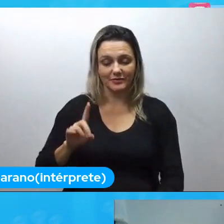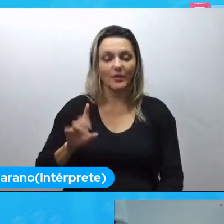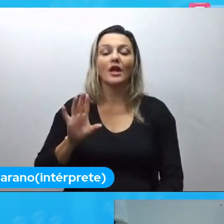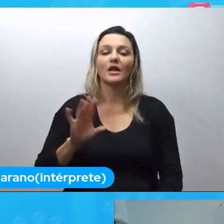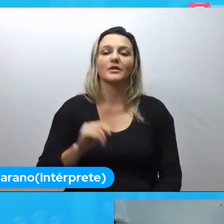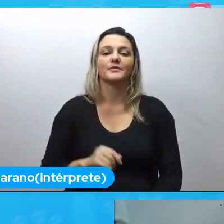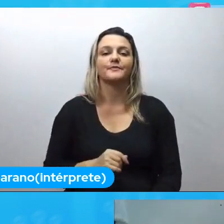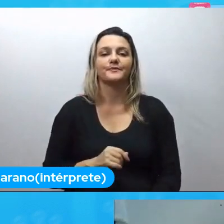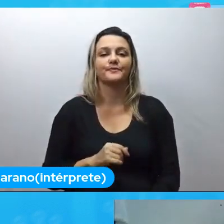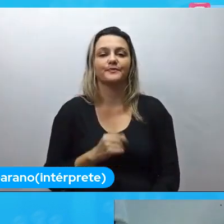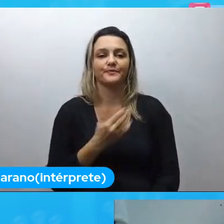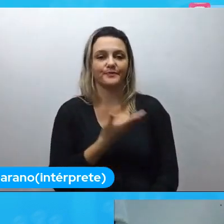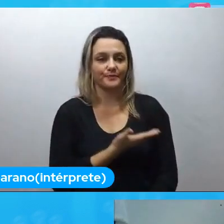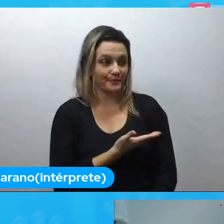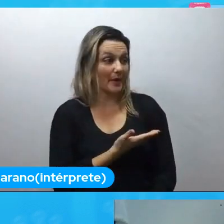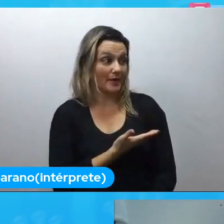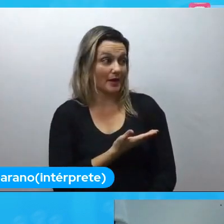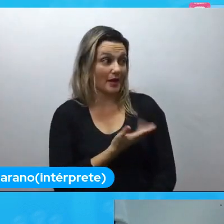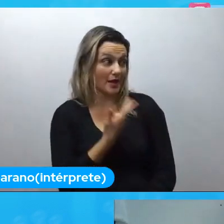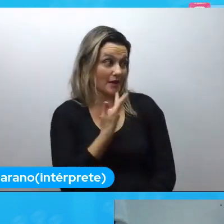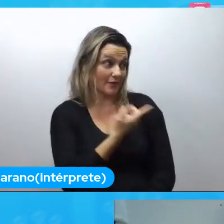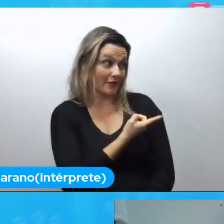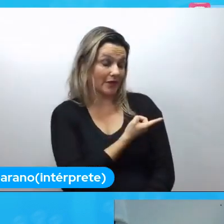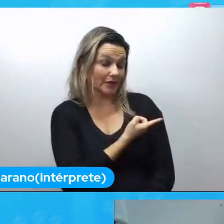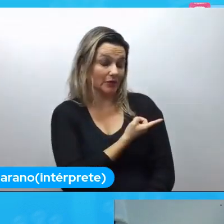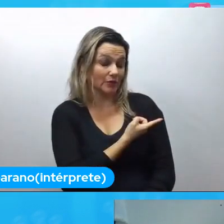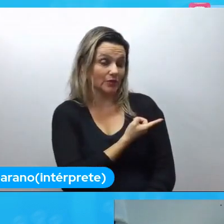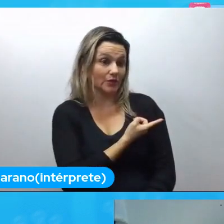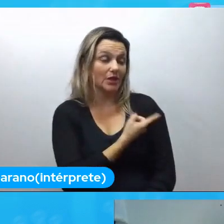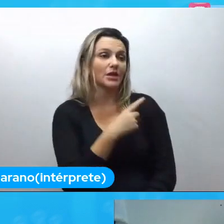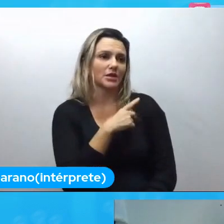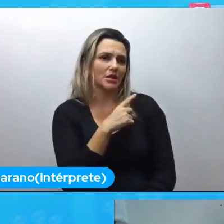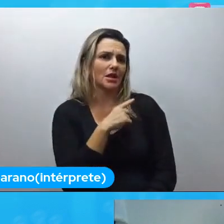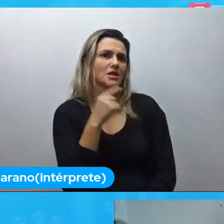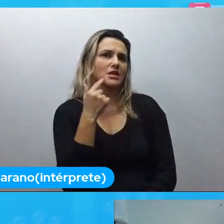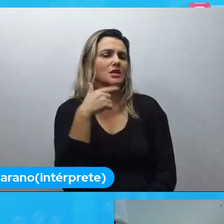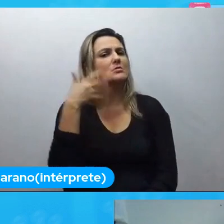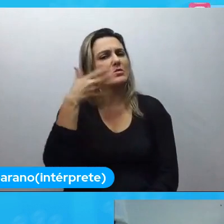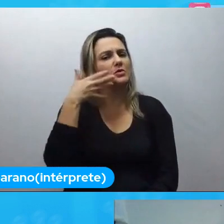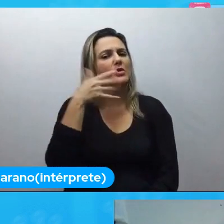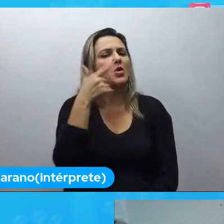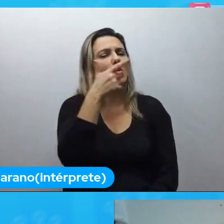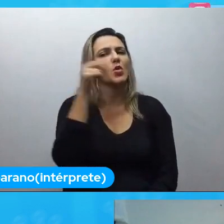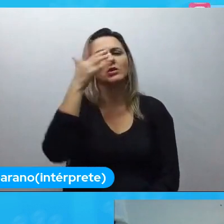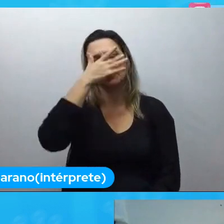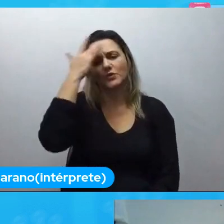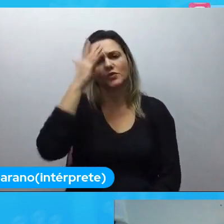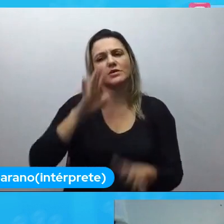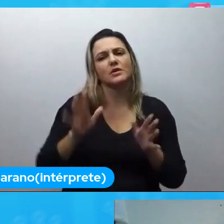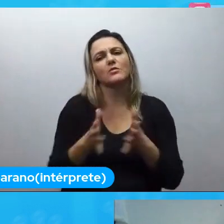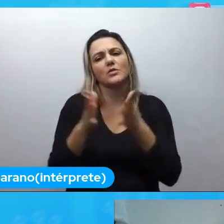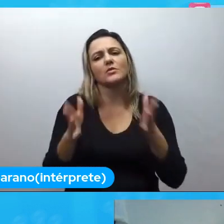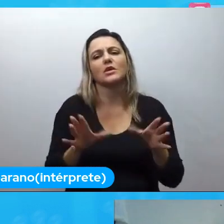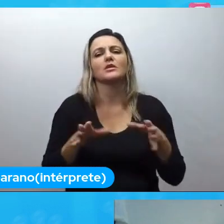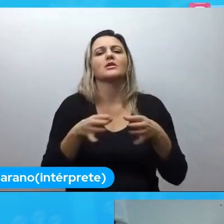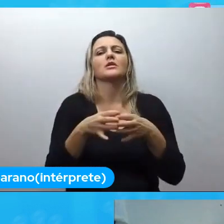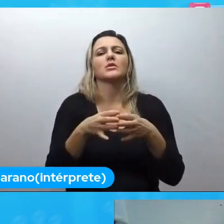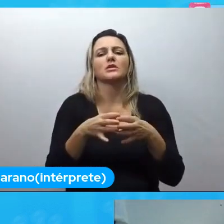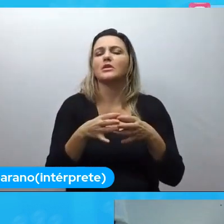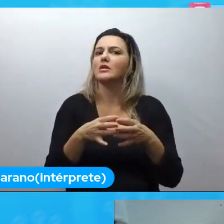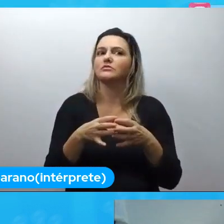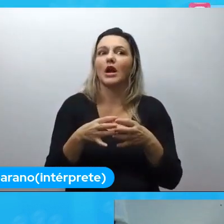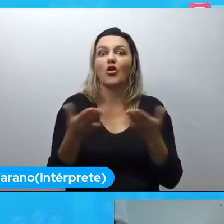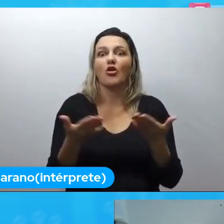Gabi estava comentando que hoje existem outras pessoas que estão sim tocando a comunidade e que ela não está mais tão ativa